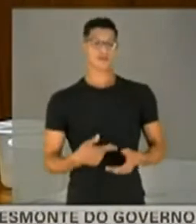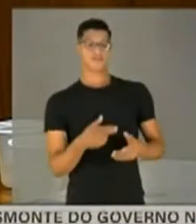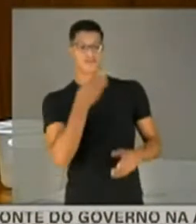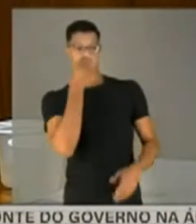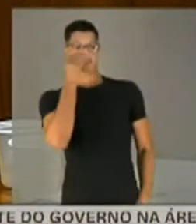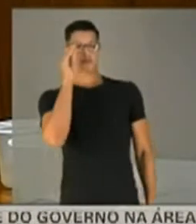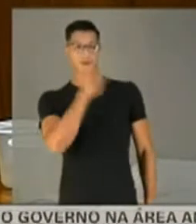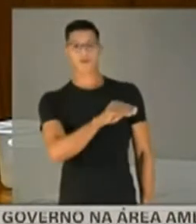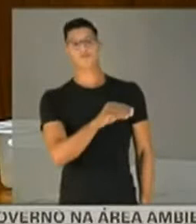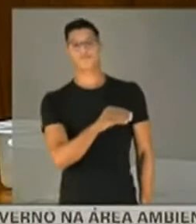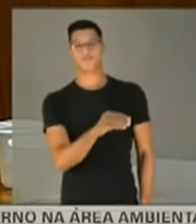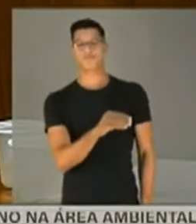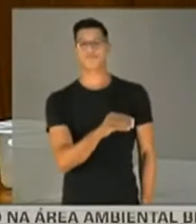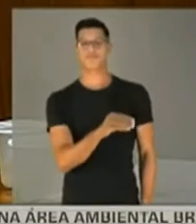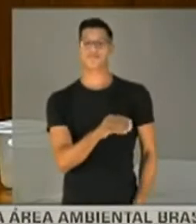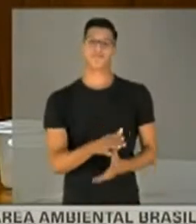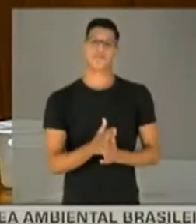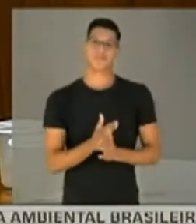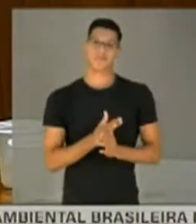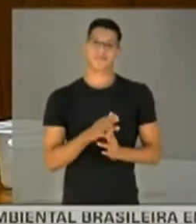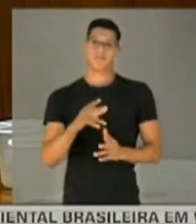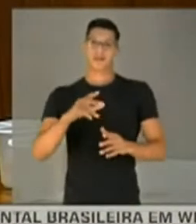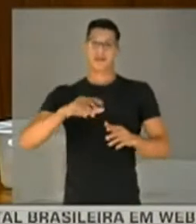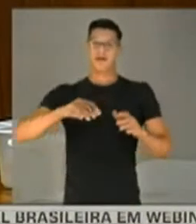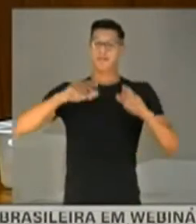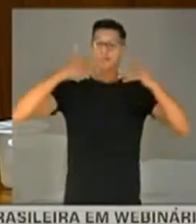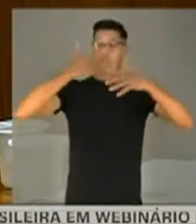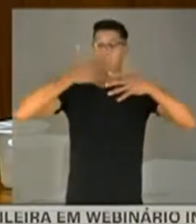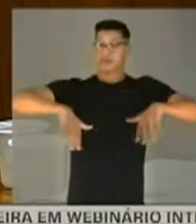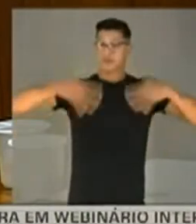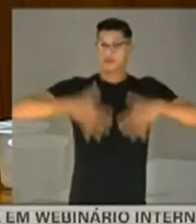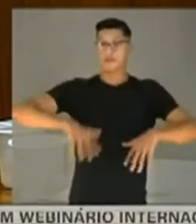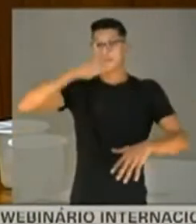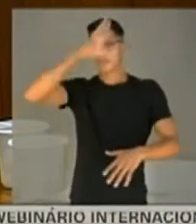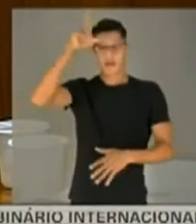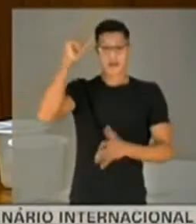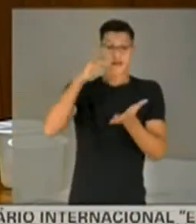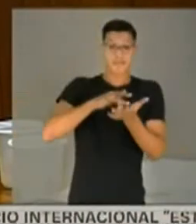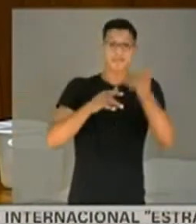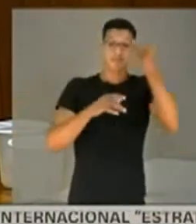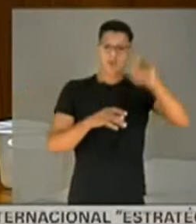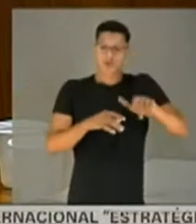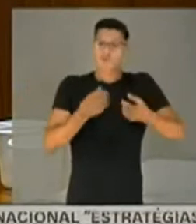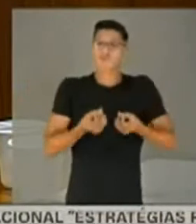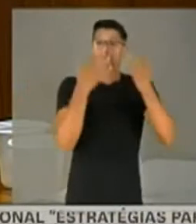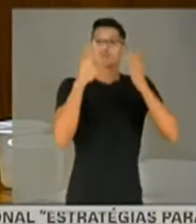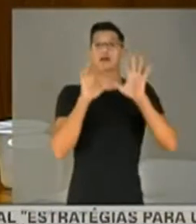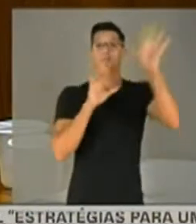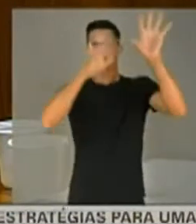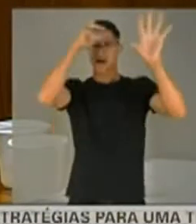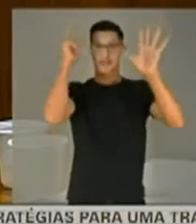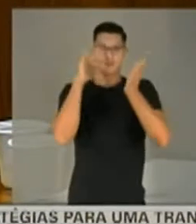vacina aos brasileiros. A crise em Manaus, mais uma vez a prevaricação expressa no artigo